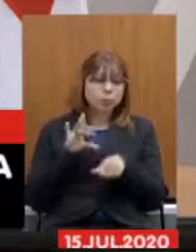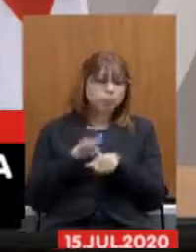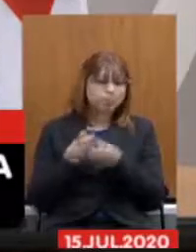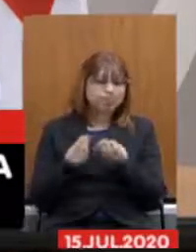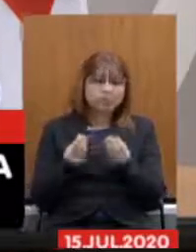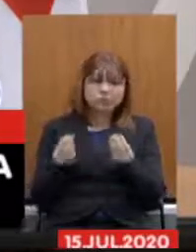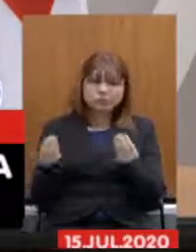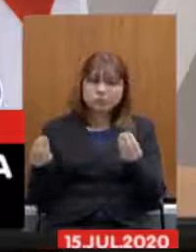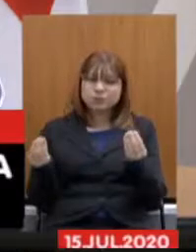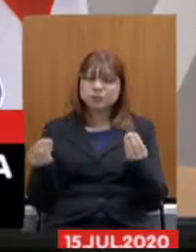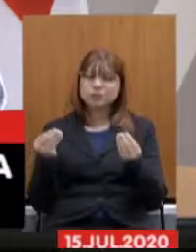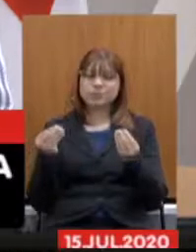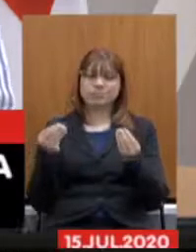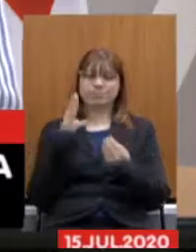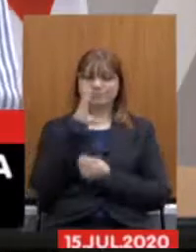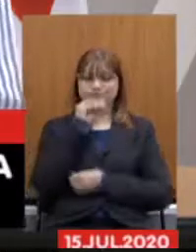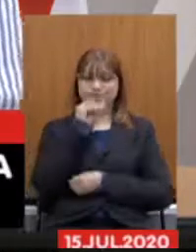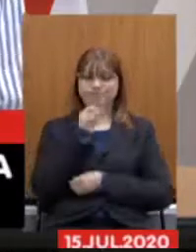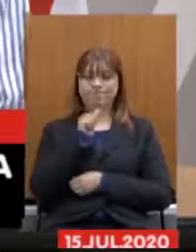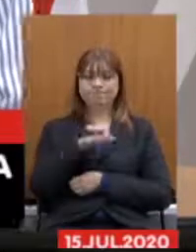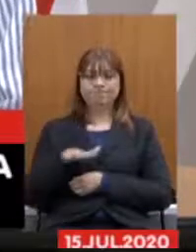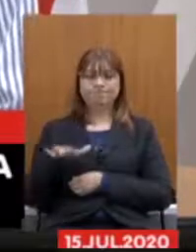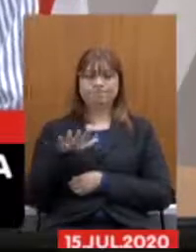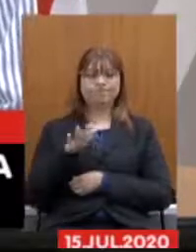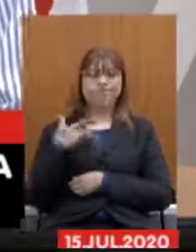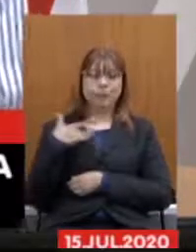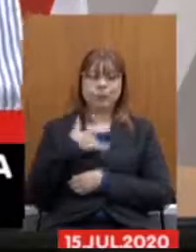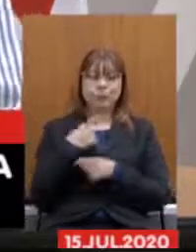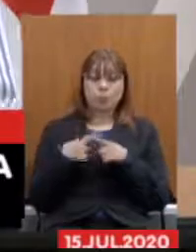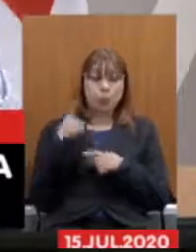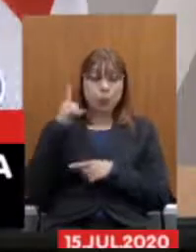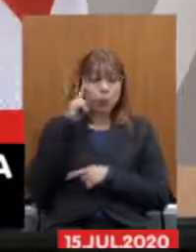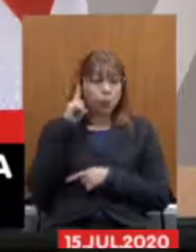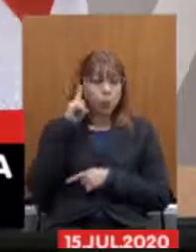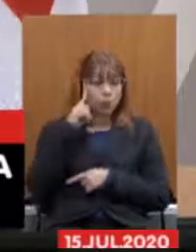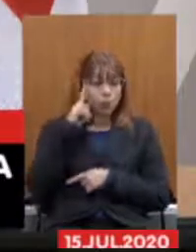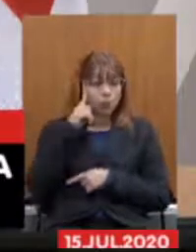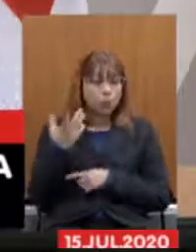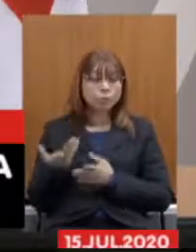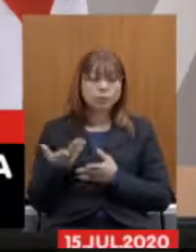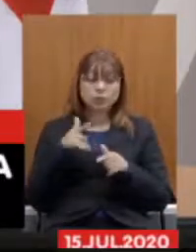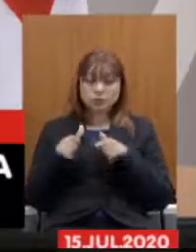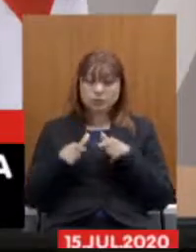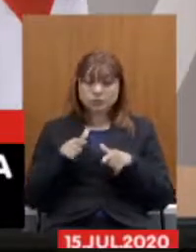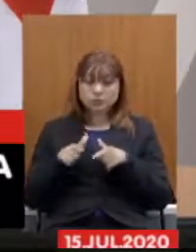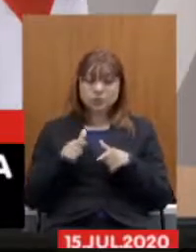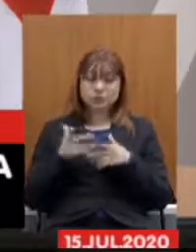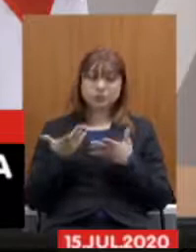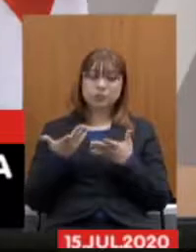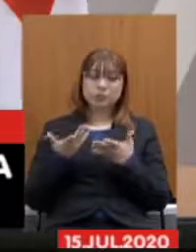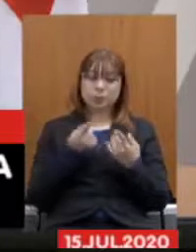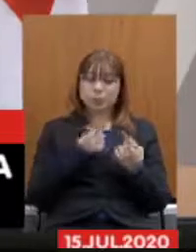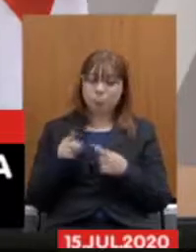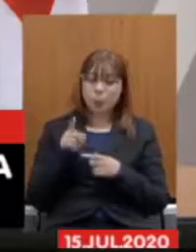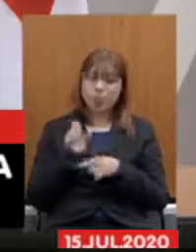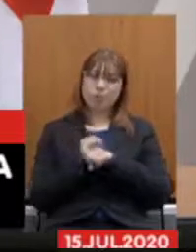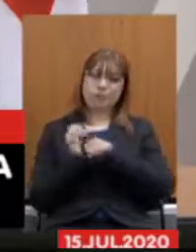profissionais que estão no dia a dia trabalhando no combate da Código 19